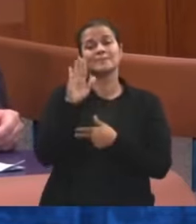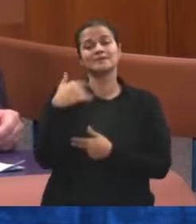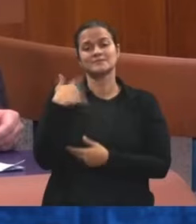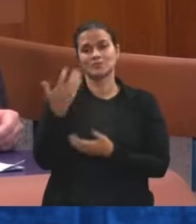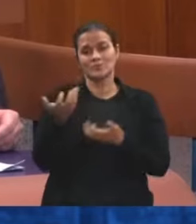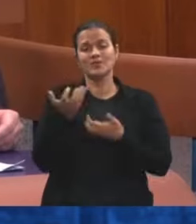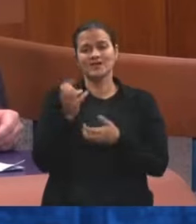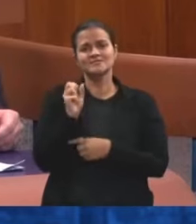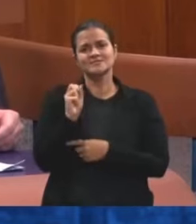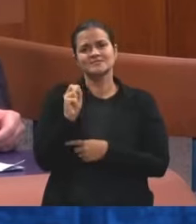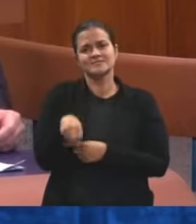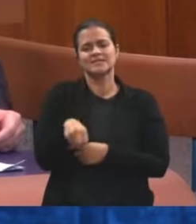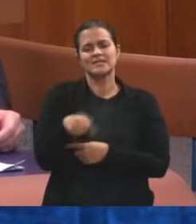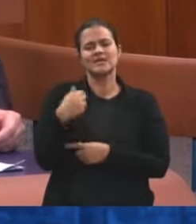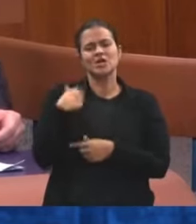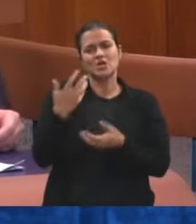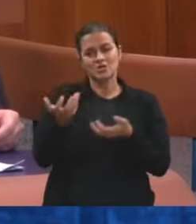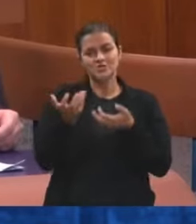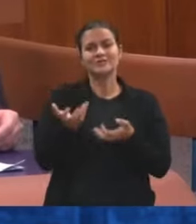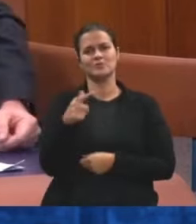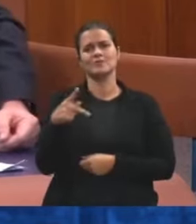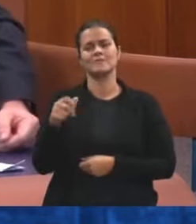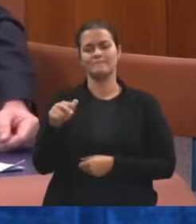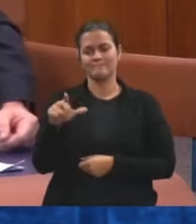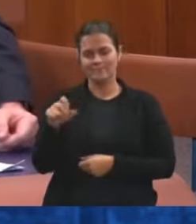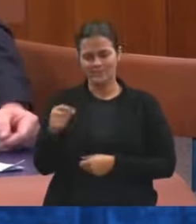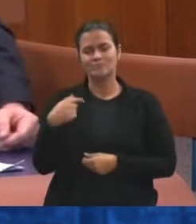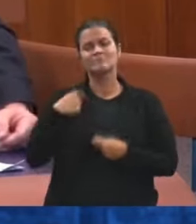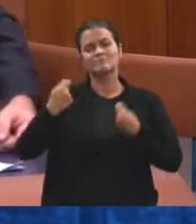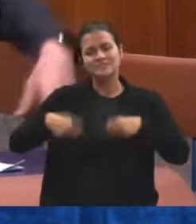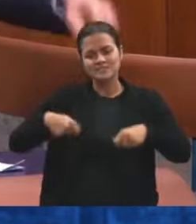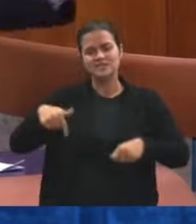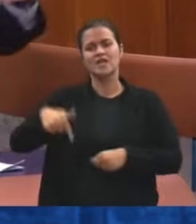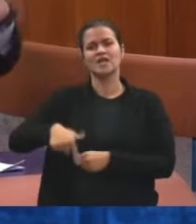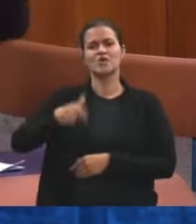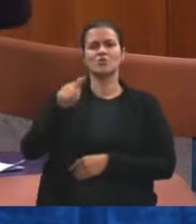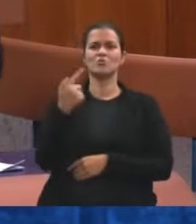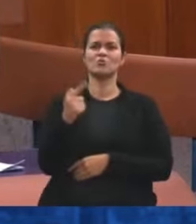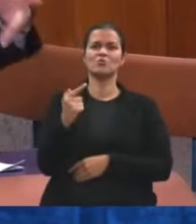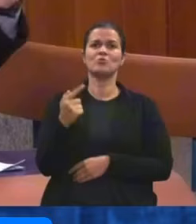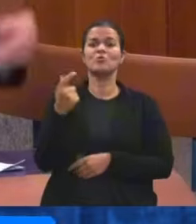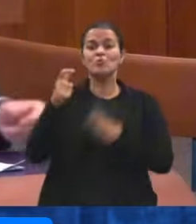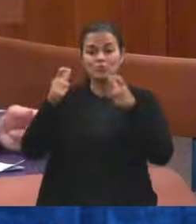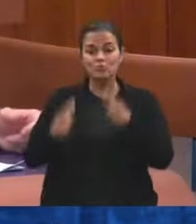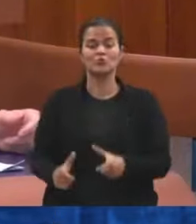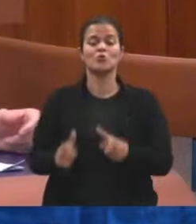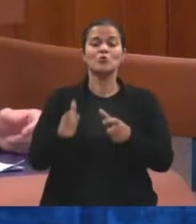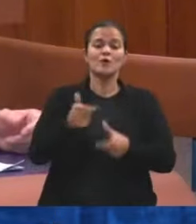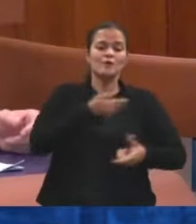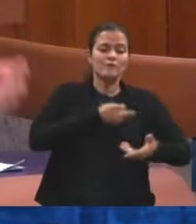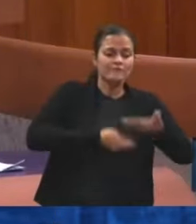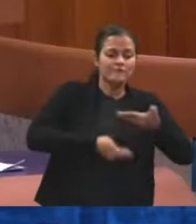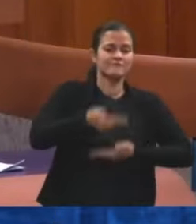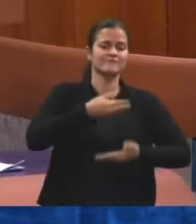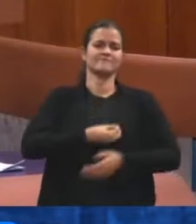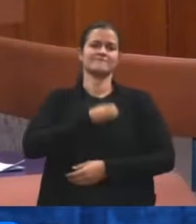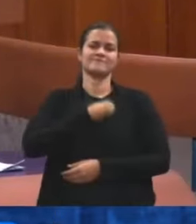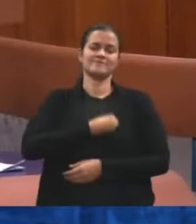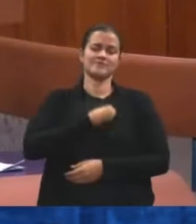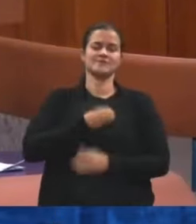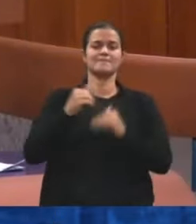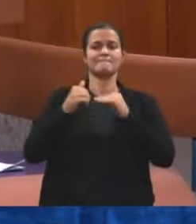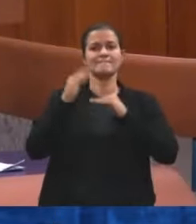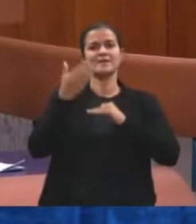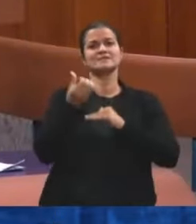sim, eu quero ir adiante com esse projeto. Nós temos que ter aqui em Goiânia um centro de convivência dos idosos, para cuidar dos